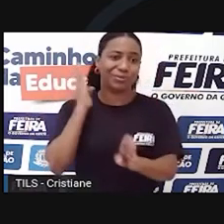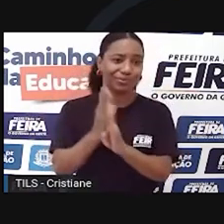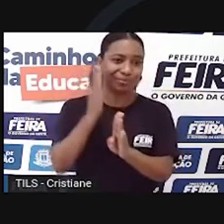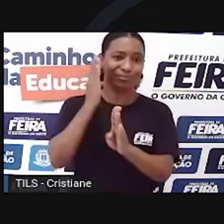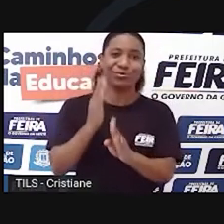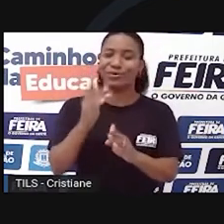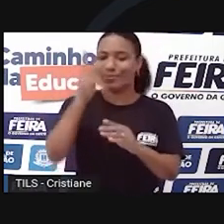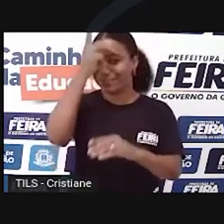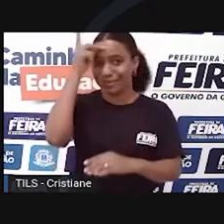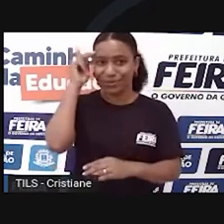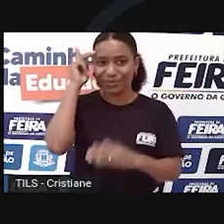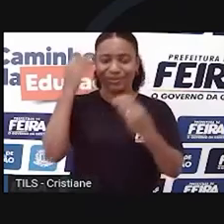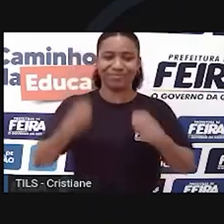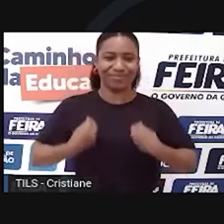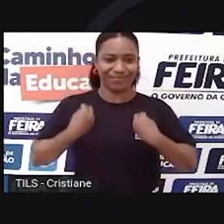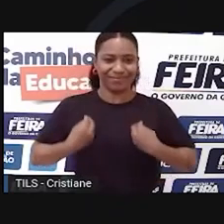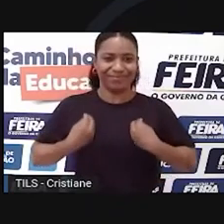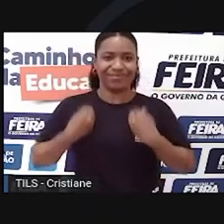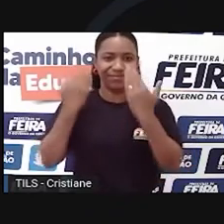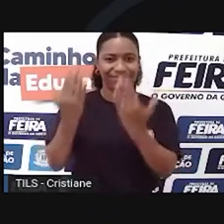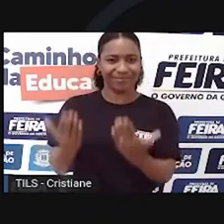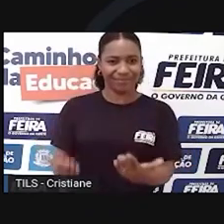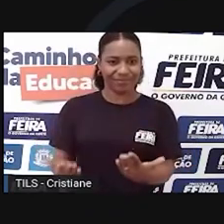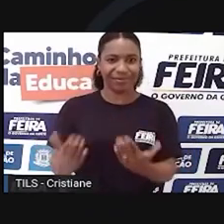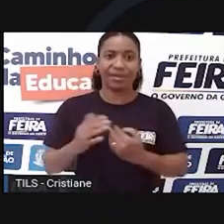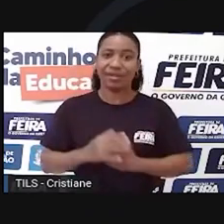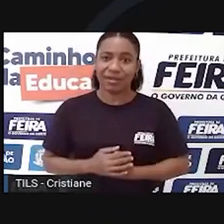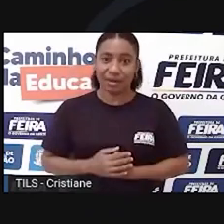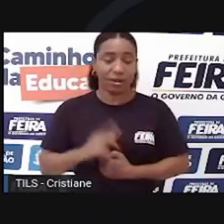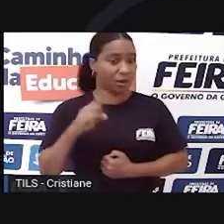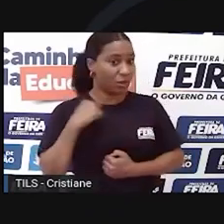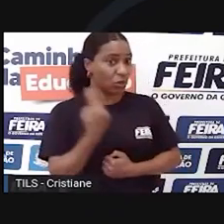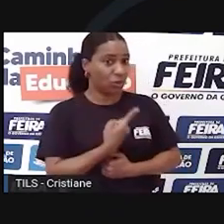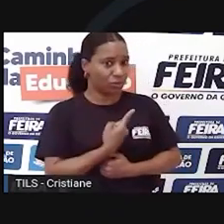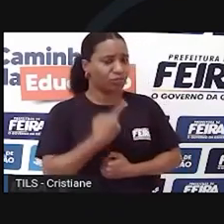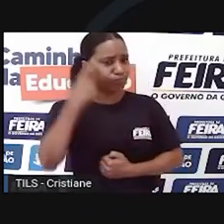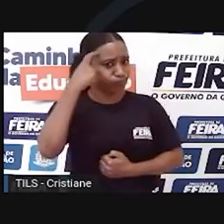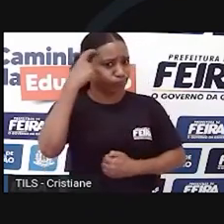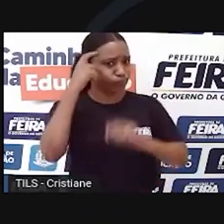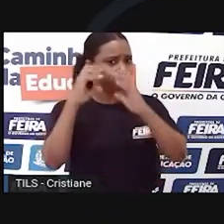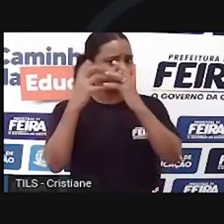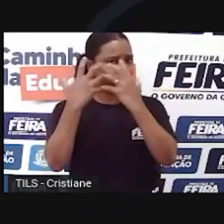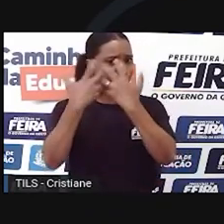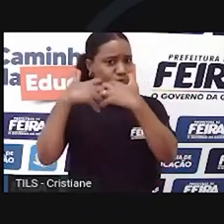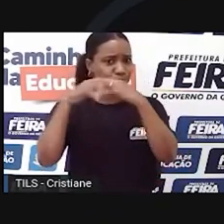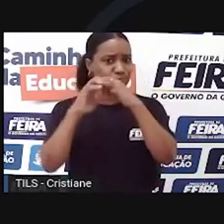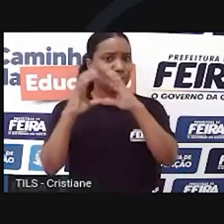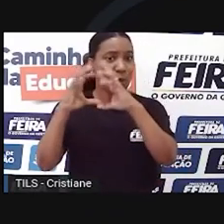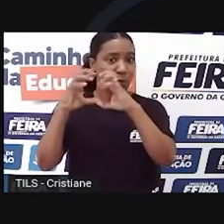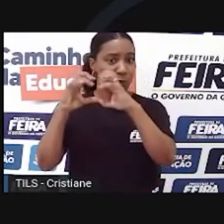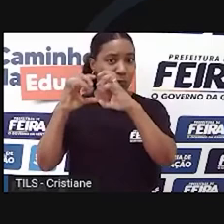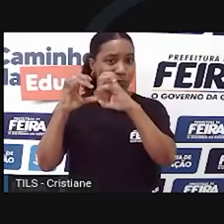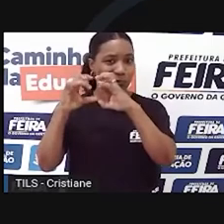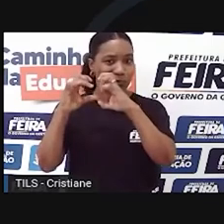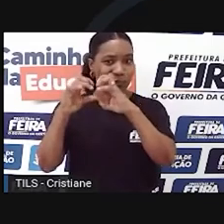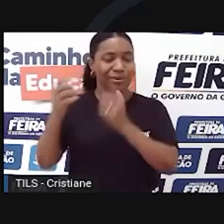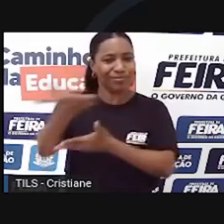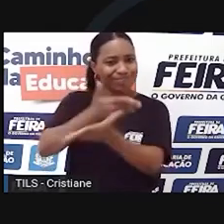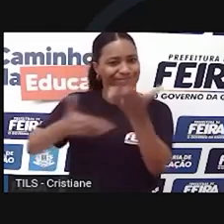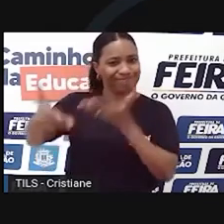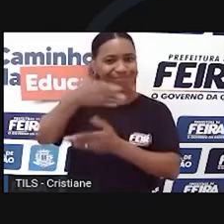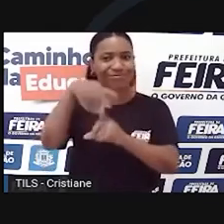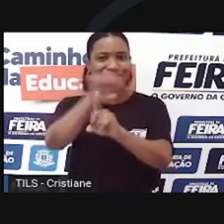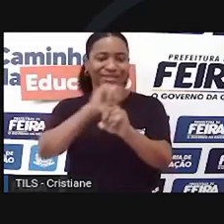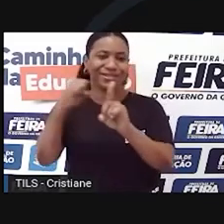Segundo o pesquisador, nós temos uma vantagem social e cognitiva excepcional em relação aos demais humanos, a capacidade de contar e acreditar em